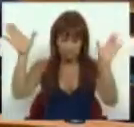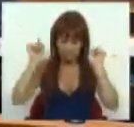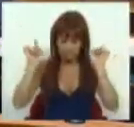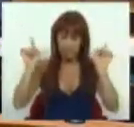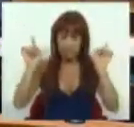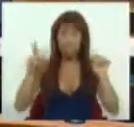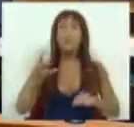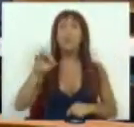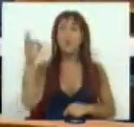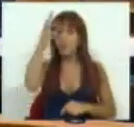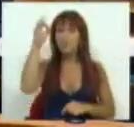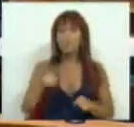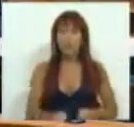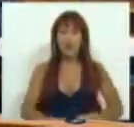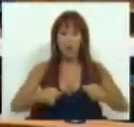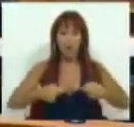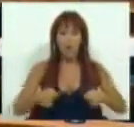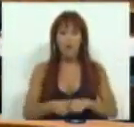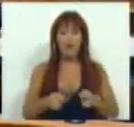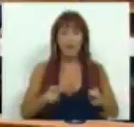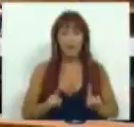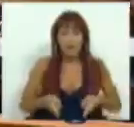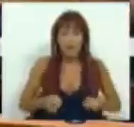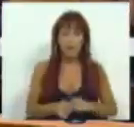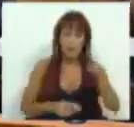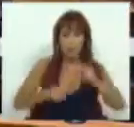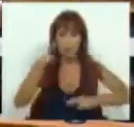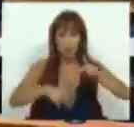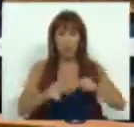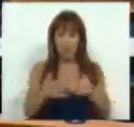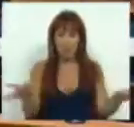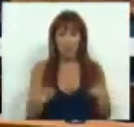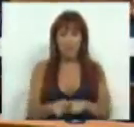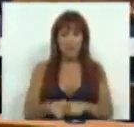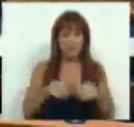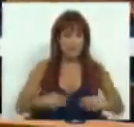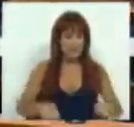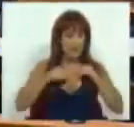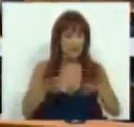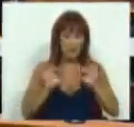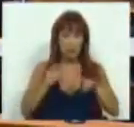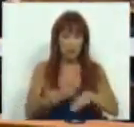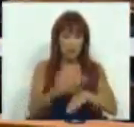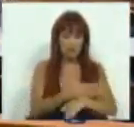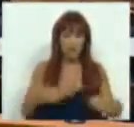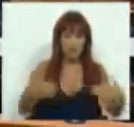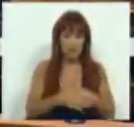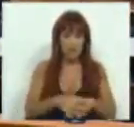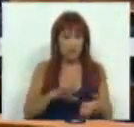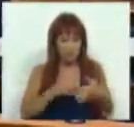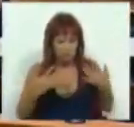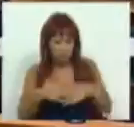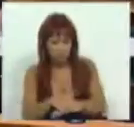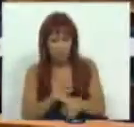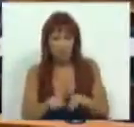Mais 8% de aumento de custo, iniciando a construção de abertura de camas de cuidados paliativos, integrados numa lógica